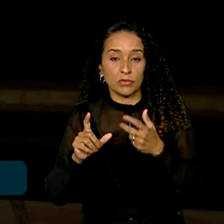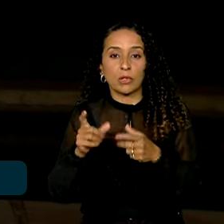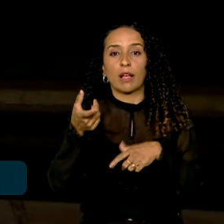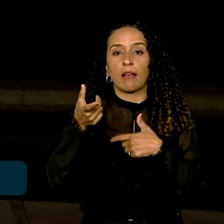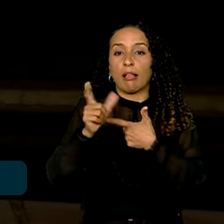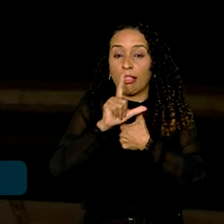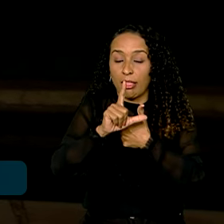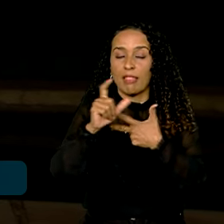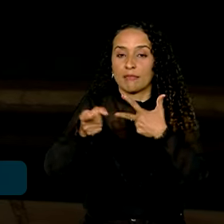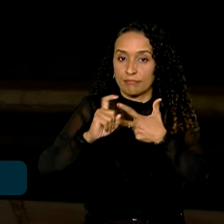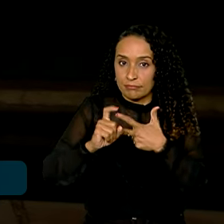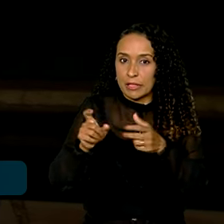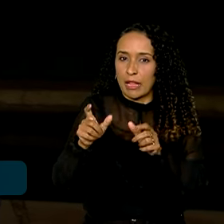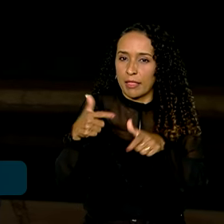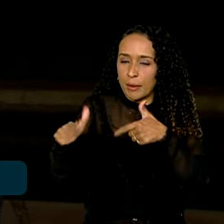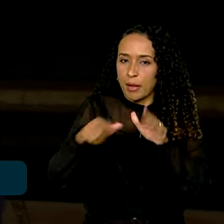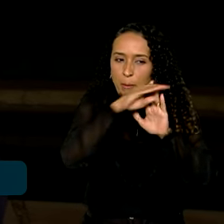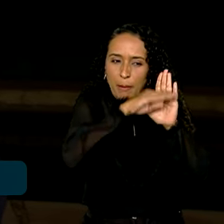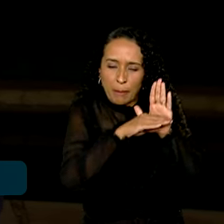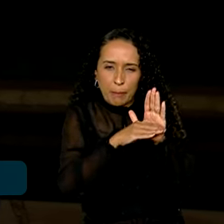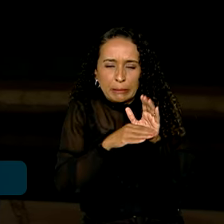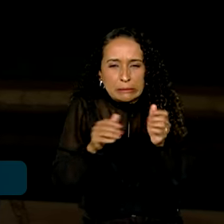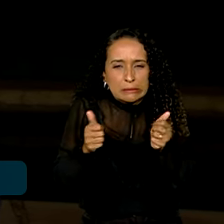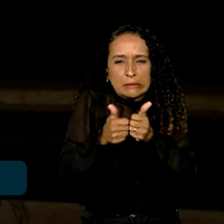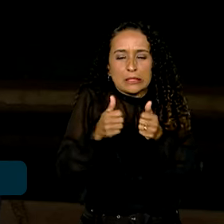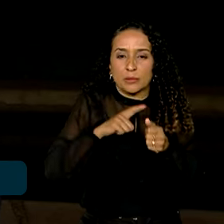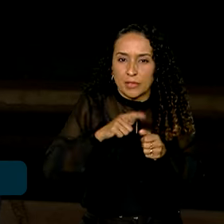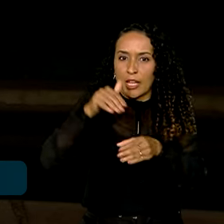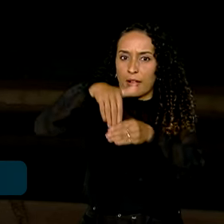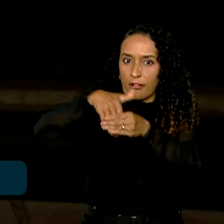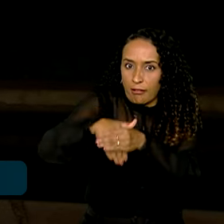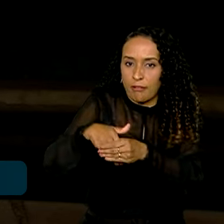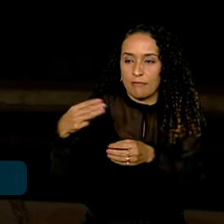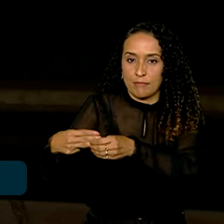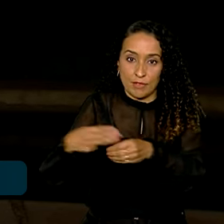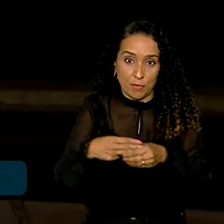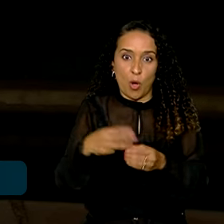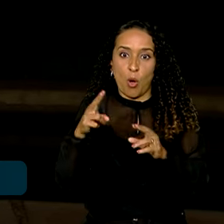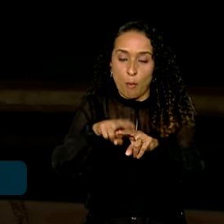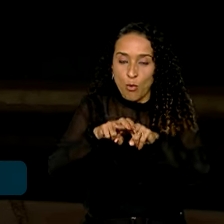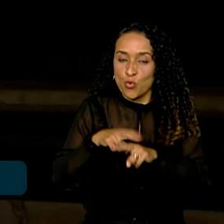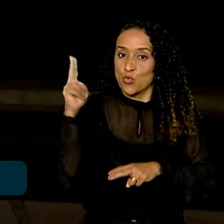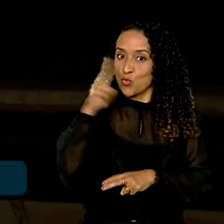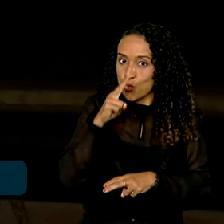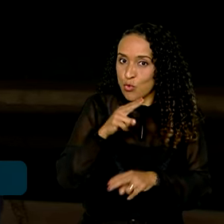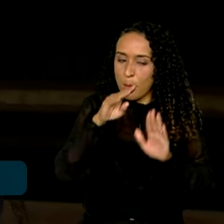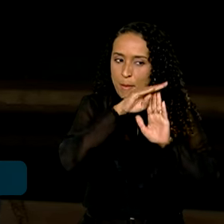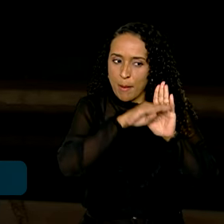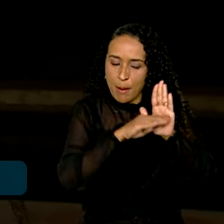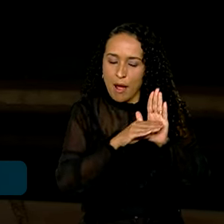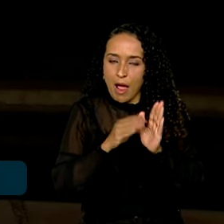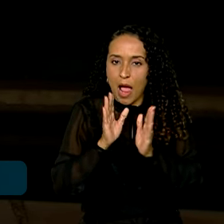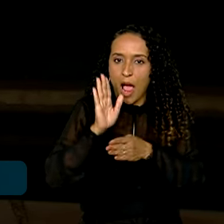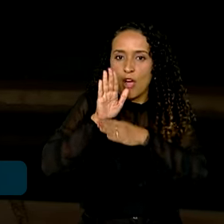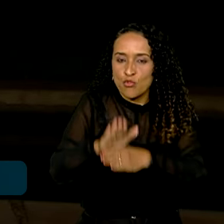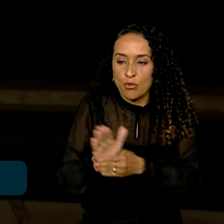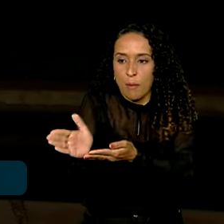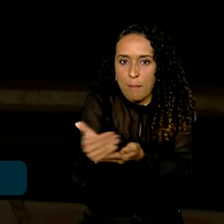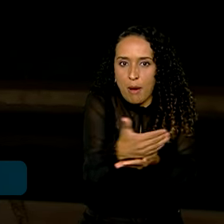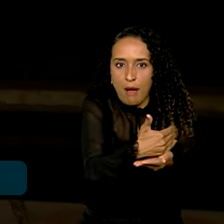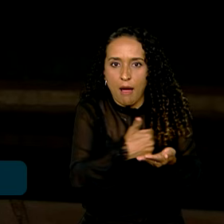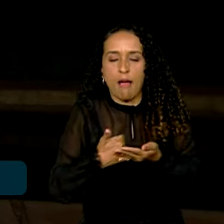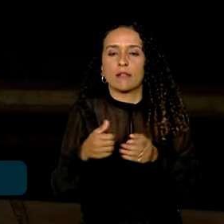calendário apertado, já que há eleições municipais este ano. Por isso, há urgência em pautas que ajudem na arrecadação e no